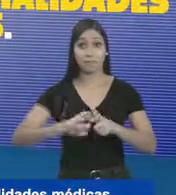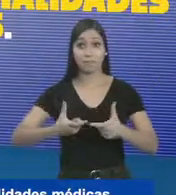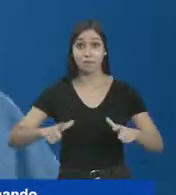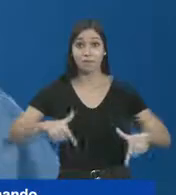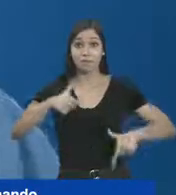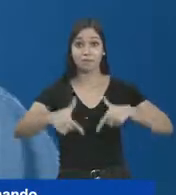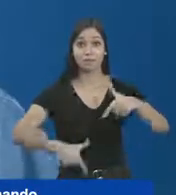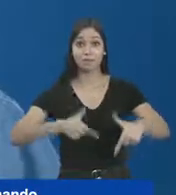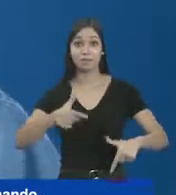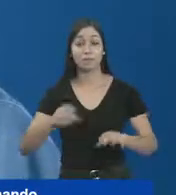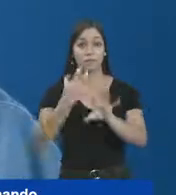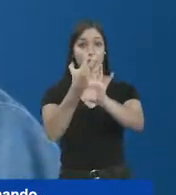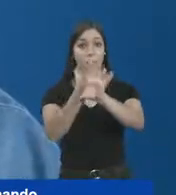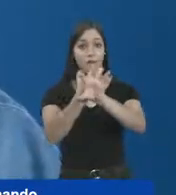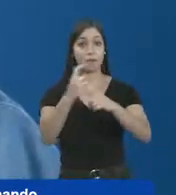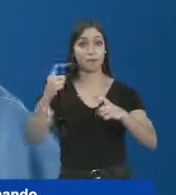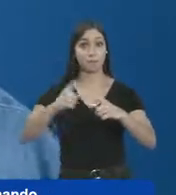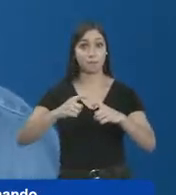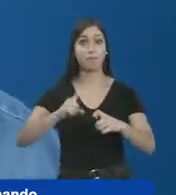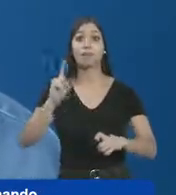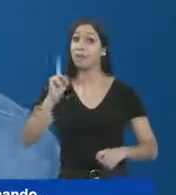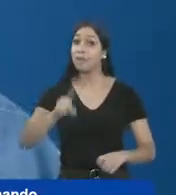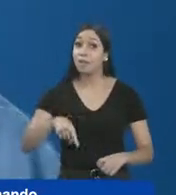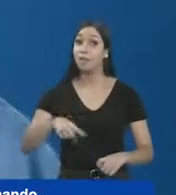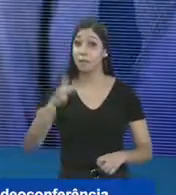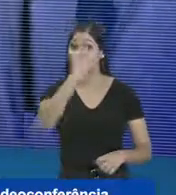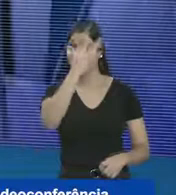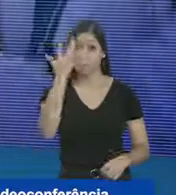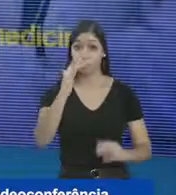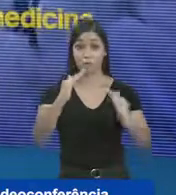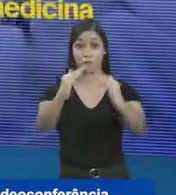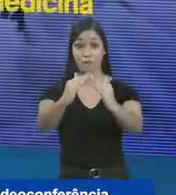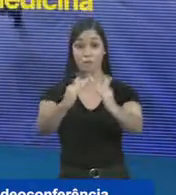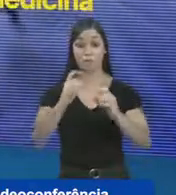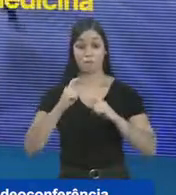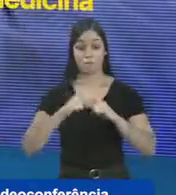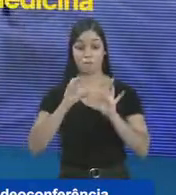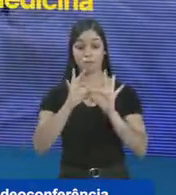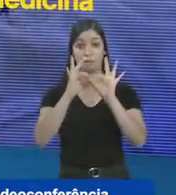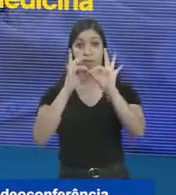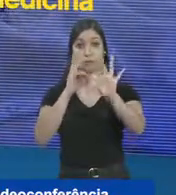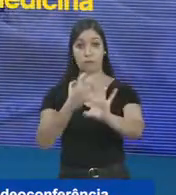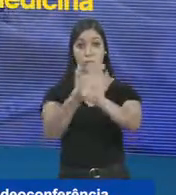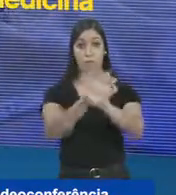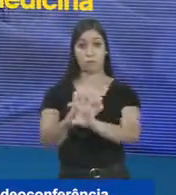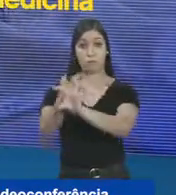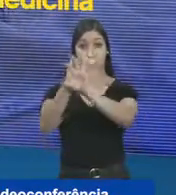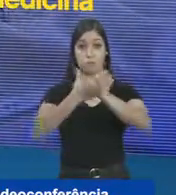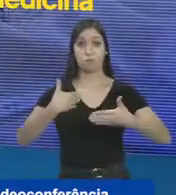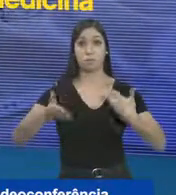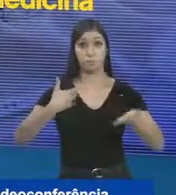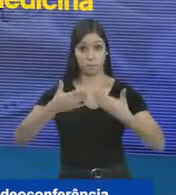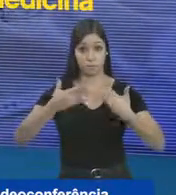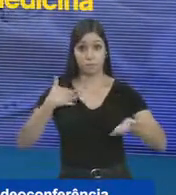médicas. Ampliar serviço de telemedicina, que já está funcionando. É aquele que o paciente conversa com o